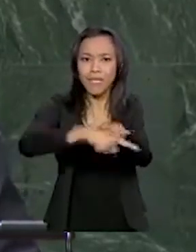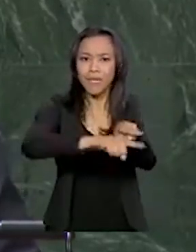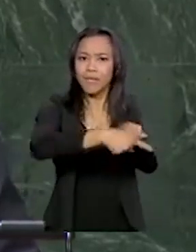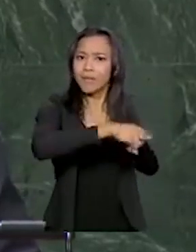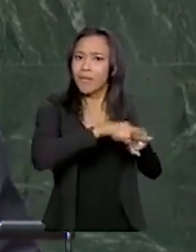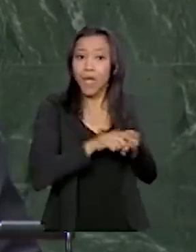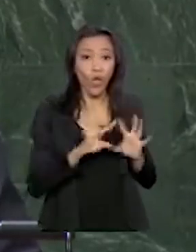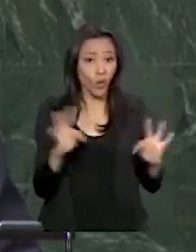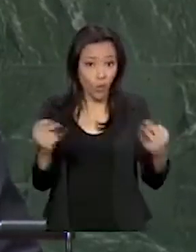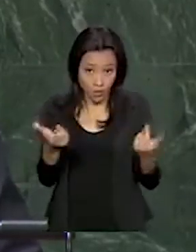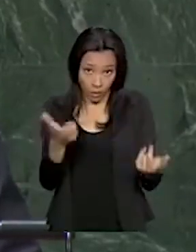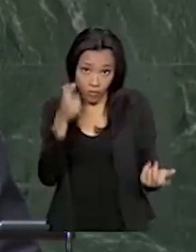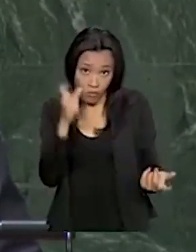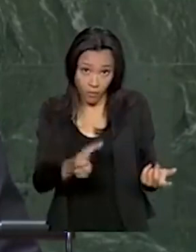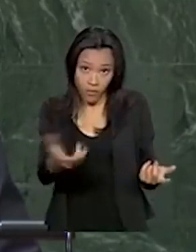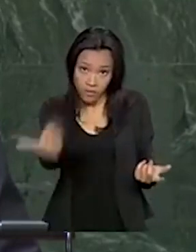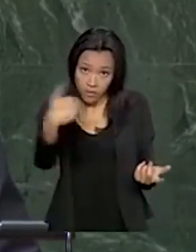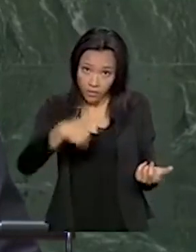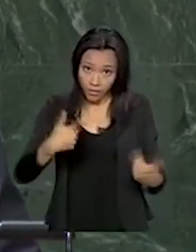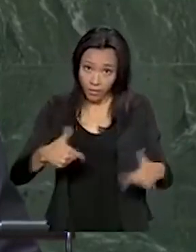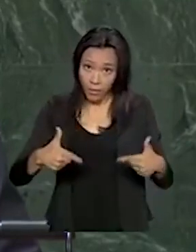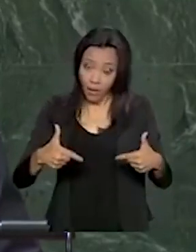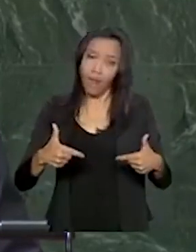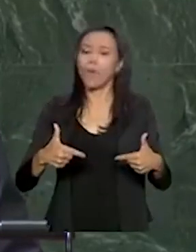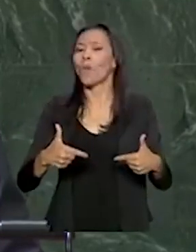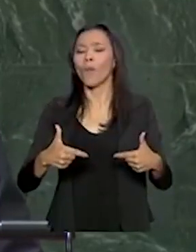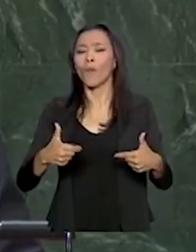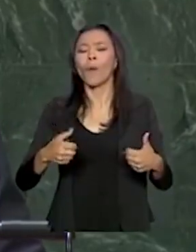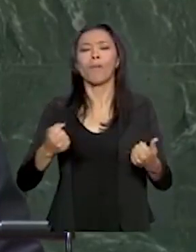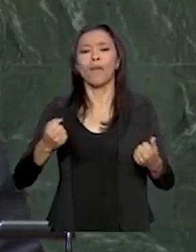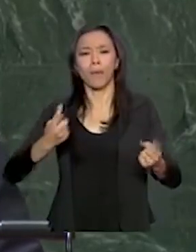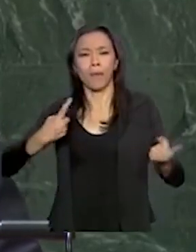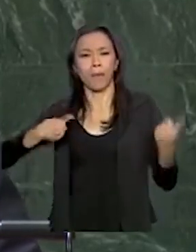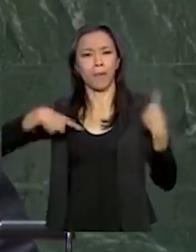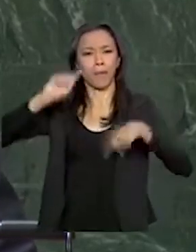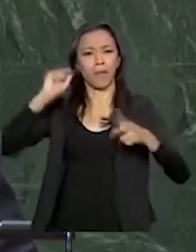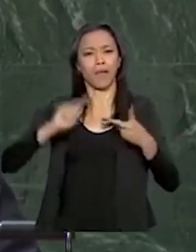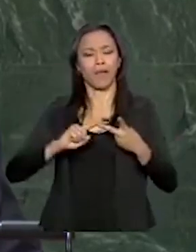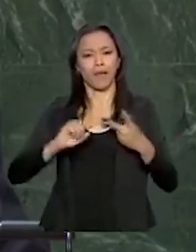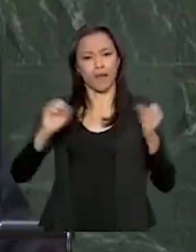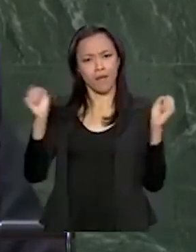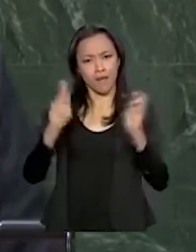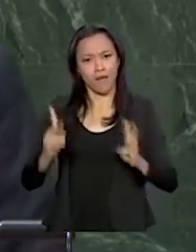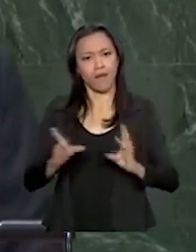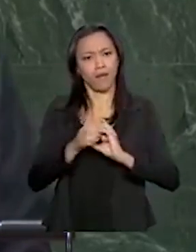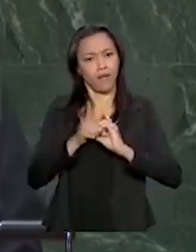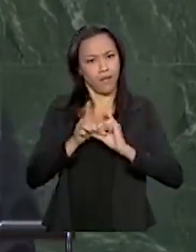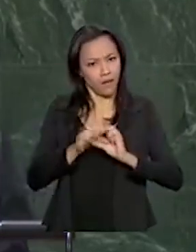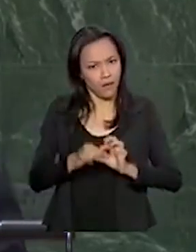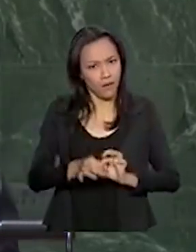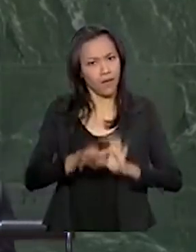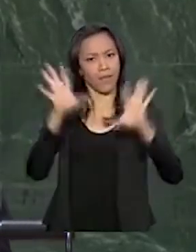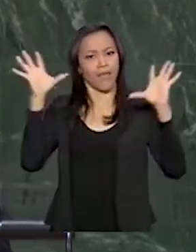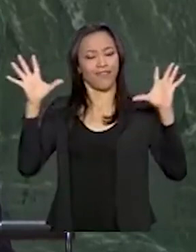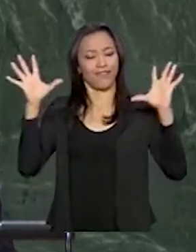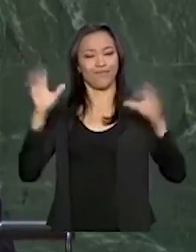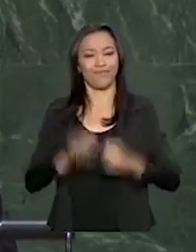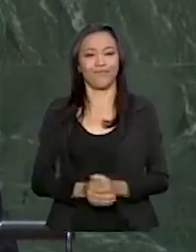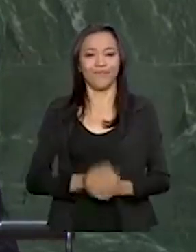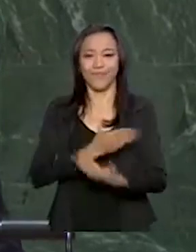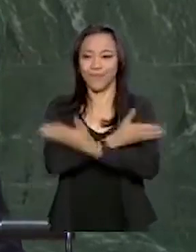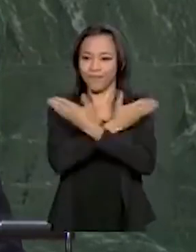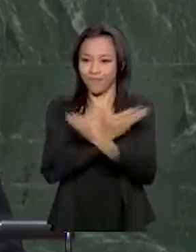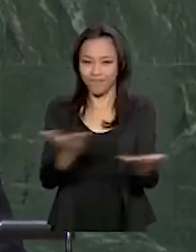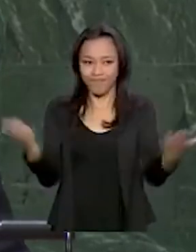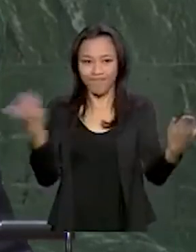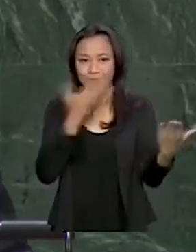tenham interesse de trabalhar pela prosperidade, pela paz e pela liberdade. Senhoras e senhores,